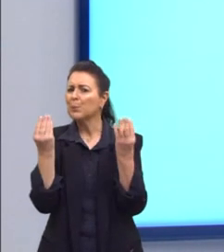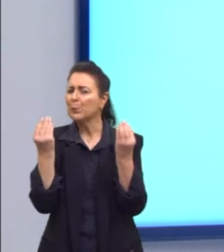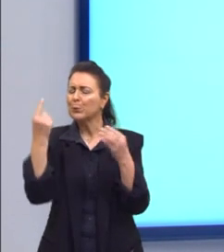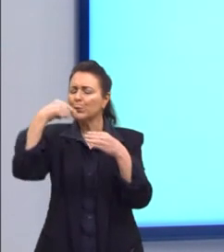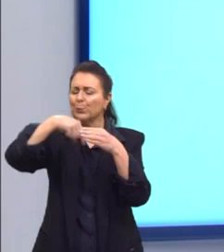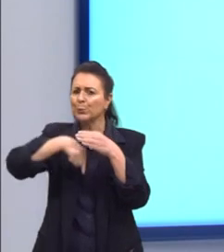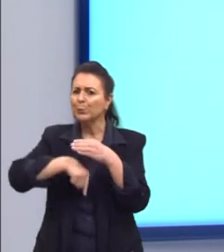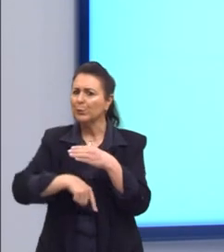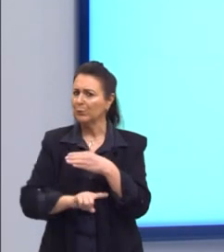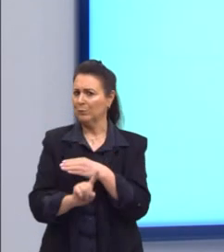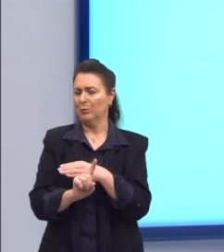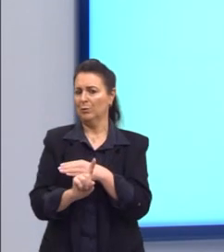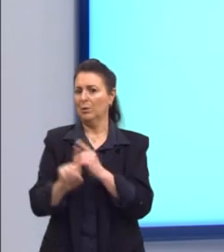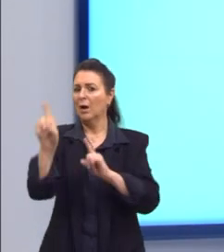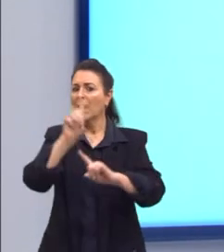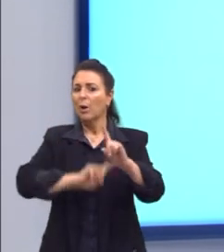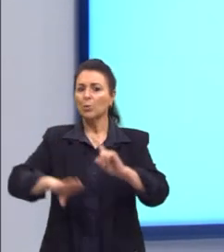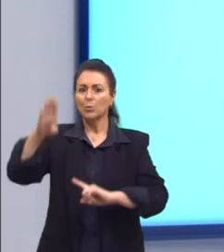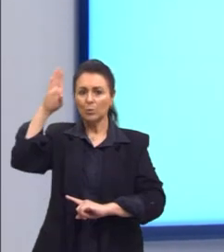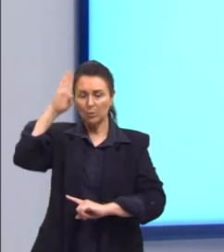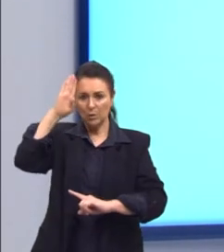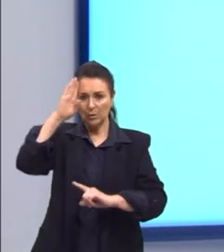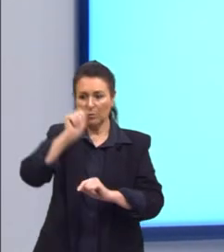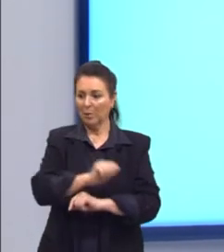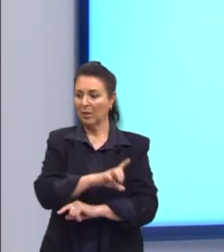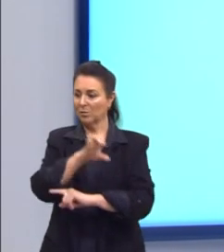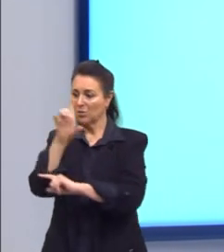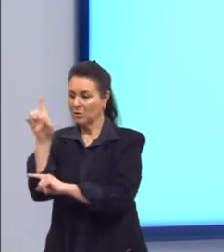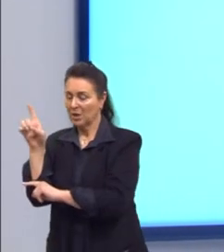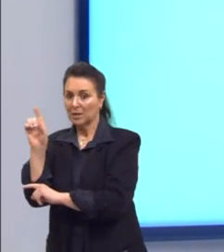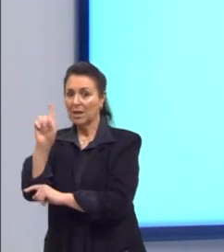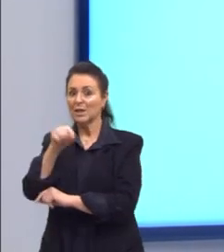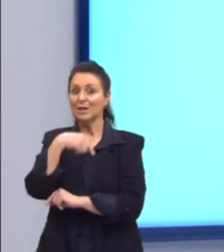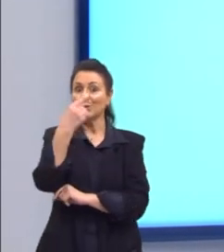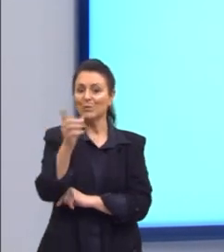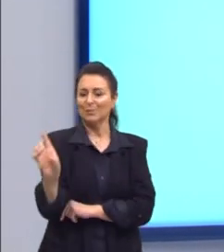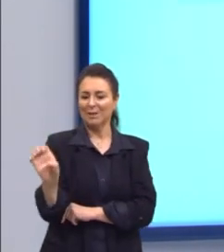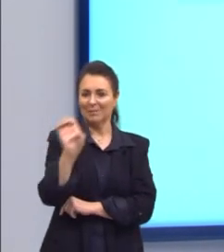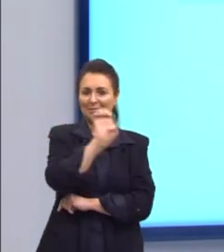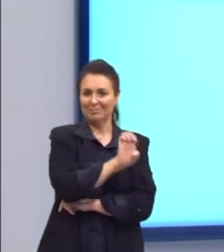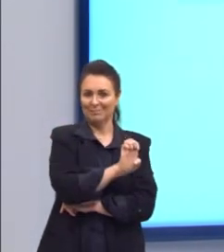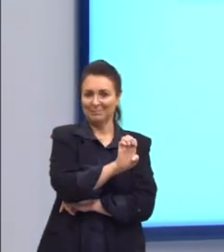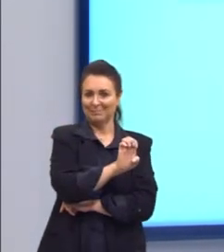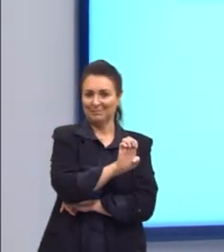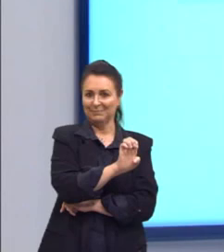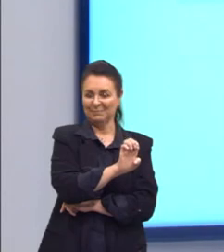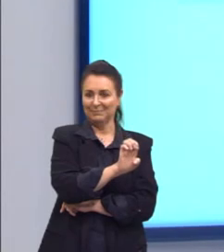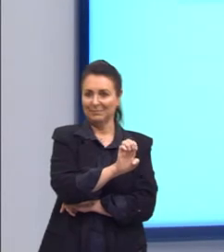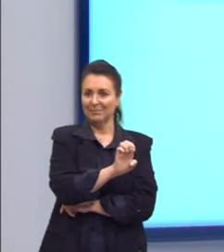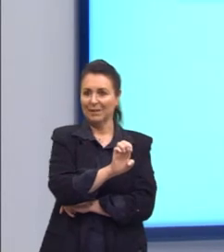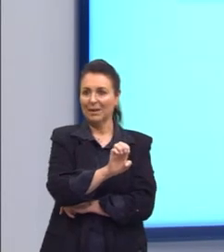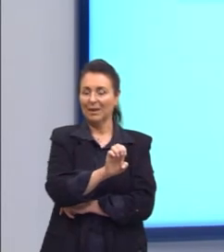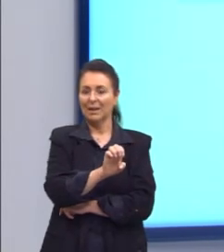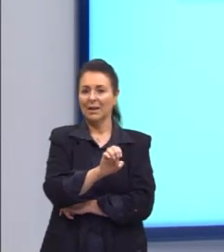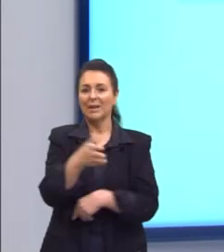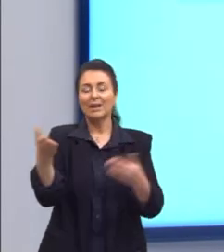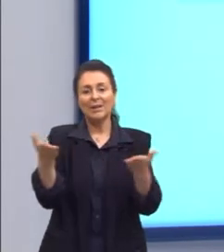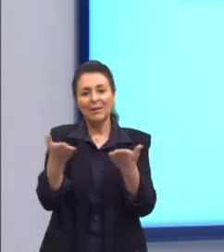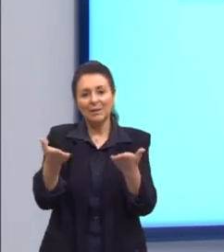setores. Alguns tenentistas vão ir para a extrema-direita, outros para a extrema-esquerda. E aqui, então,